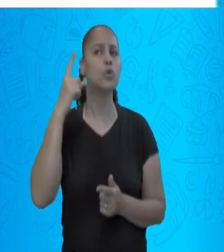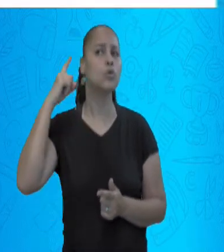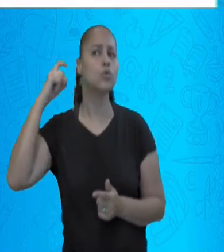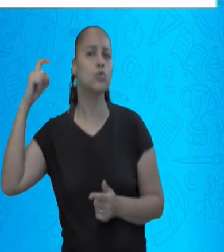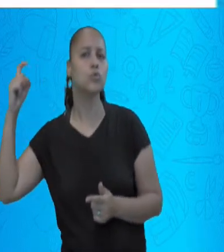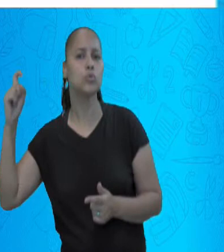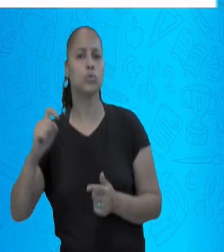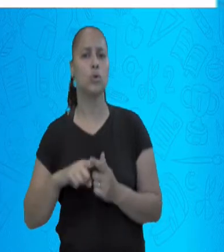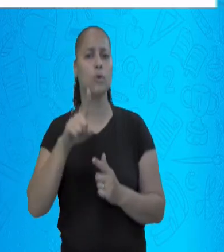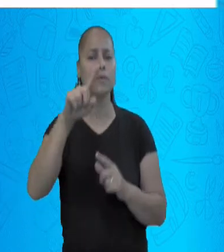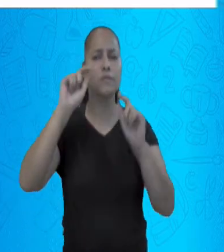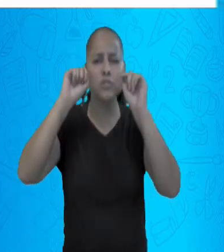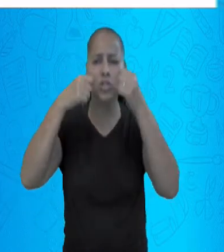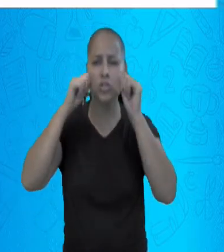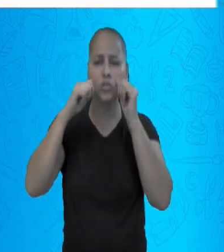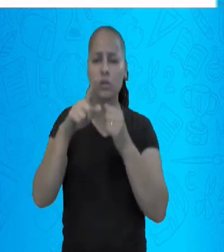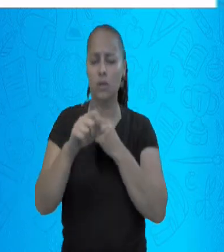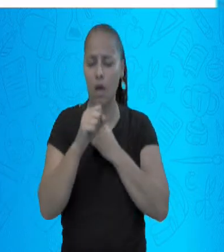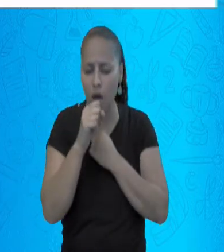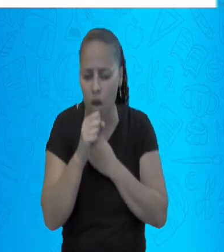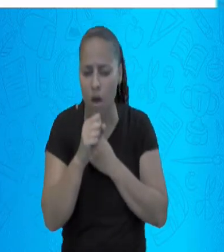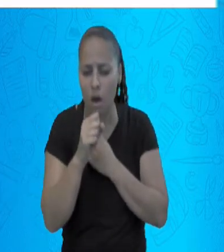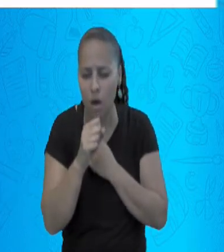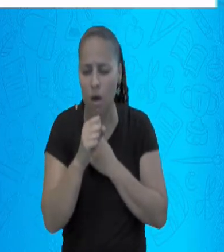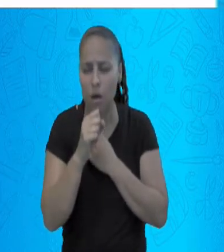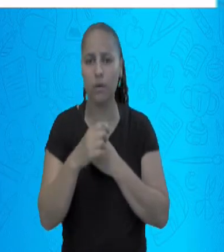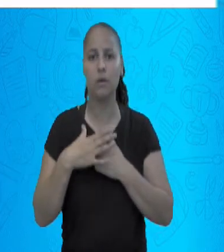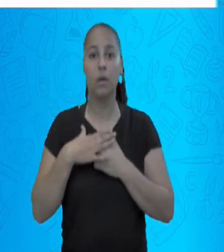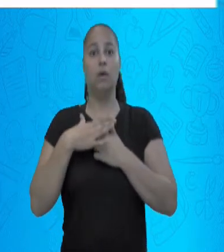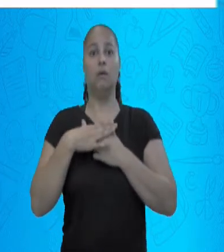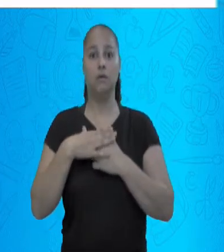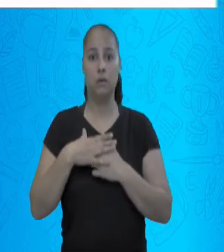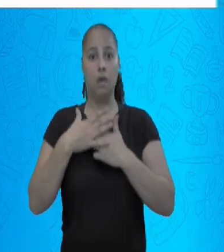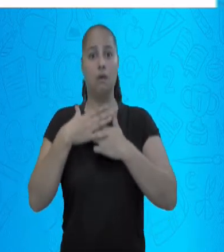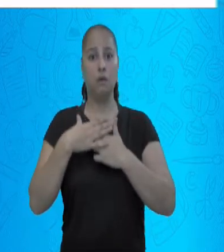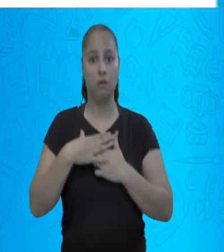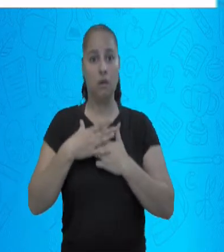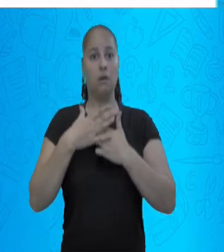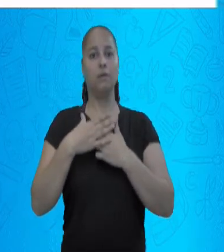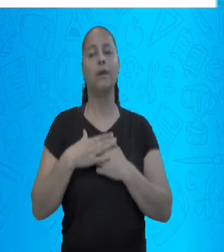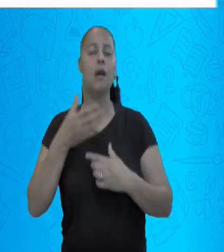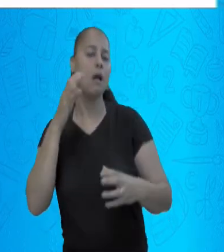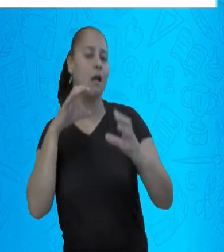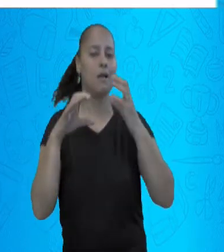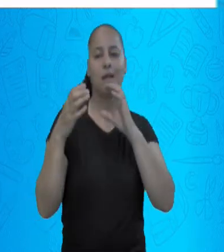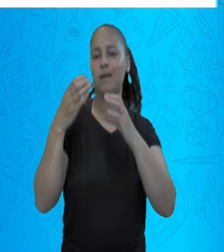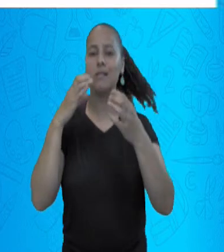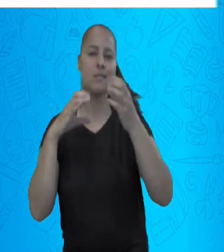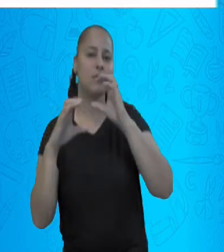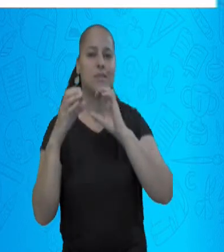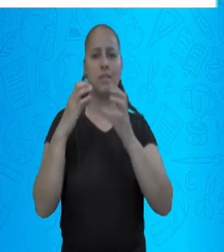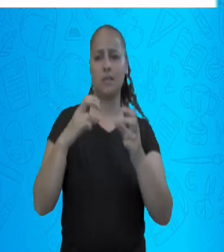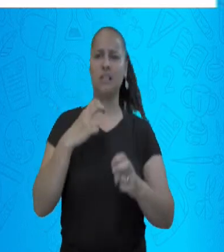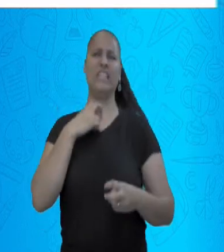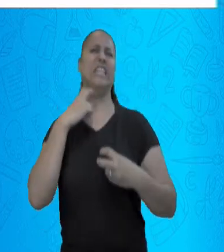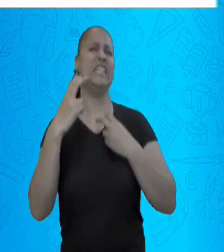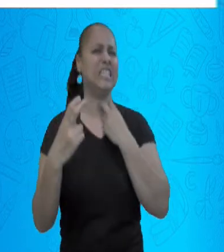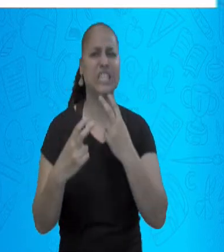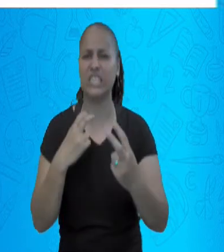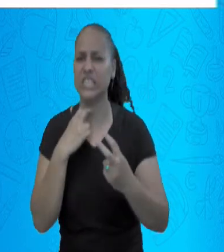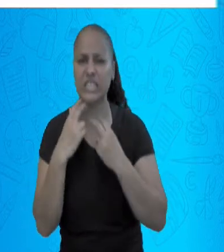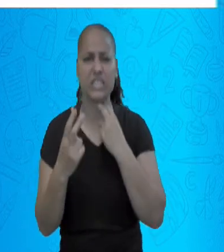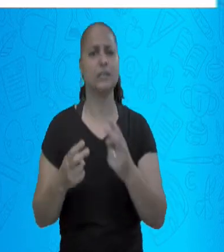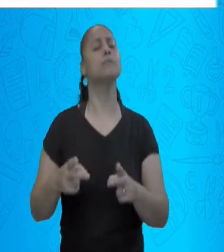você está tossindo, soluçando, cantando, gritando,